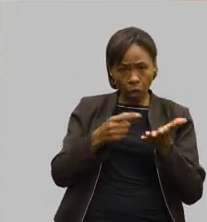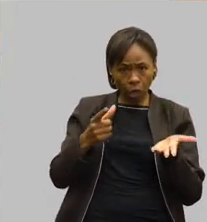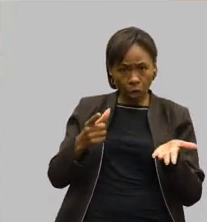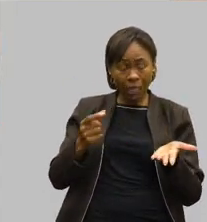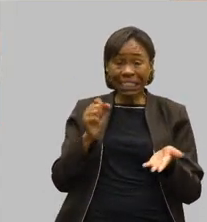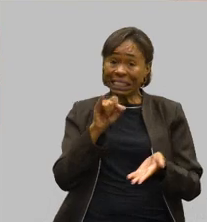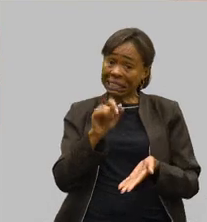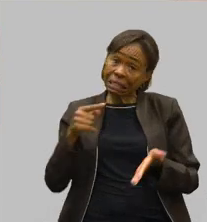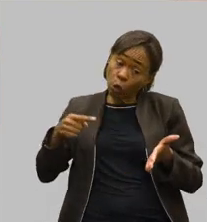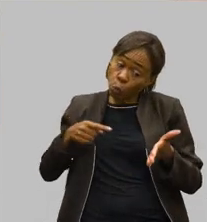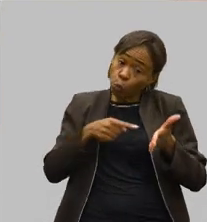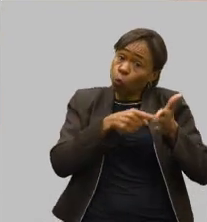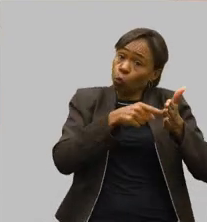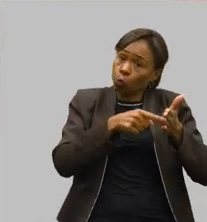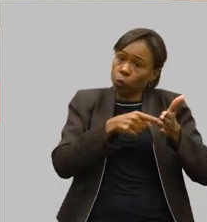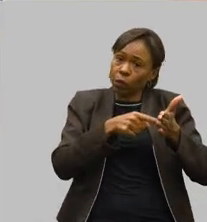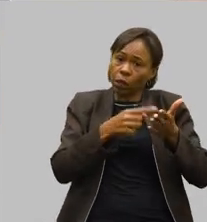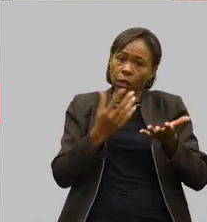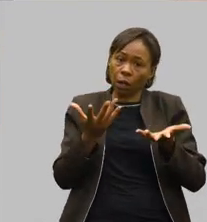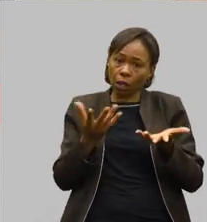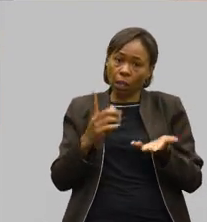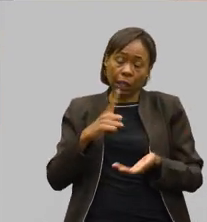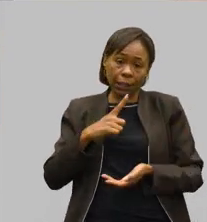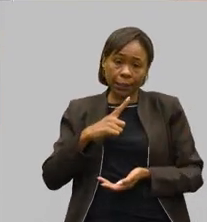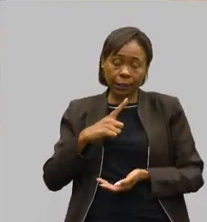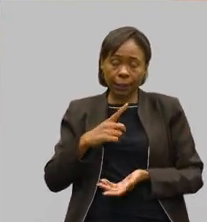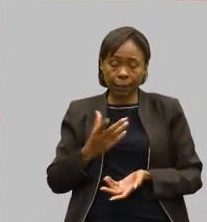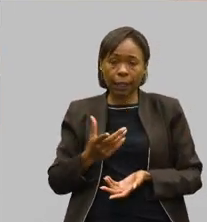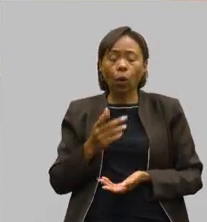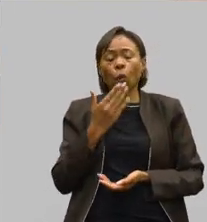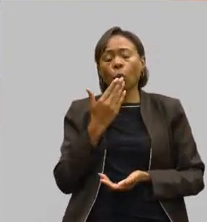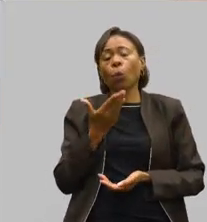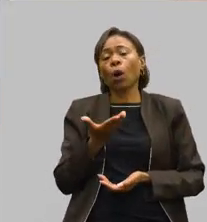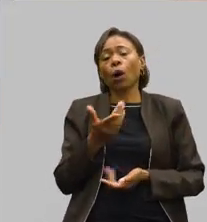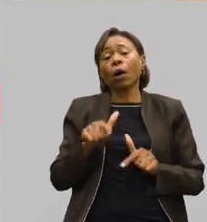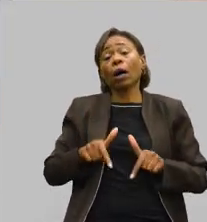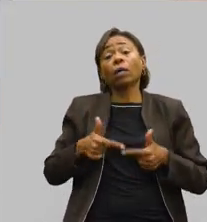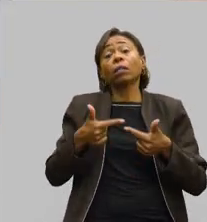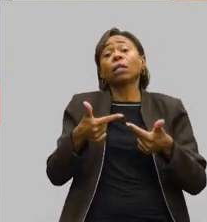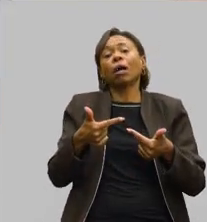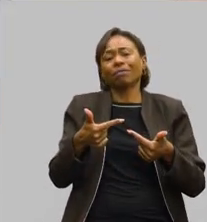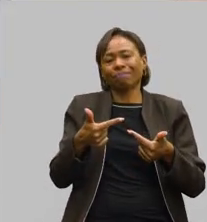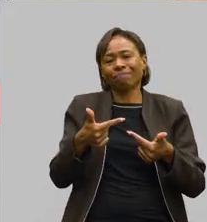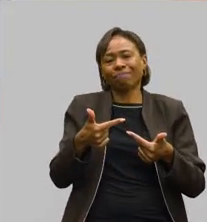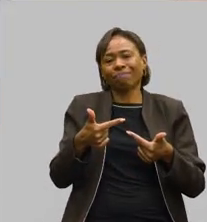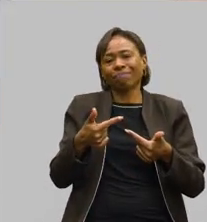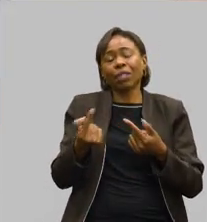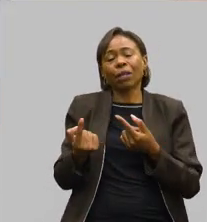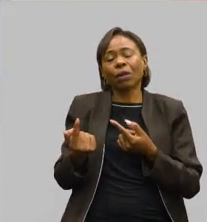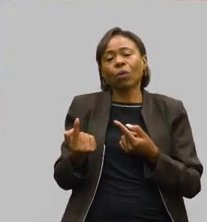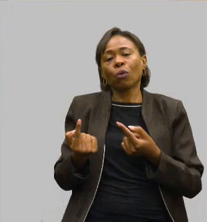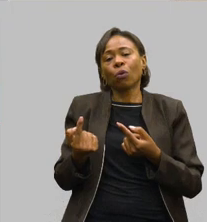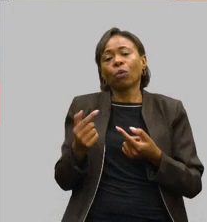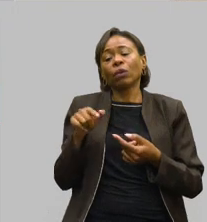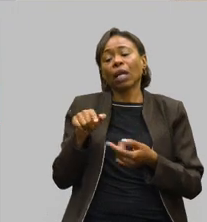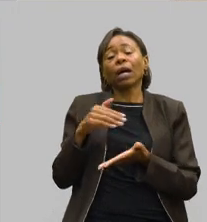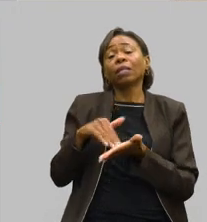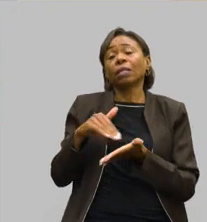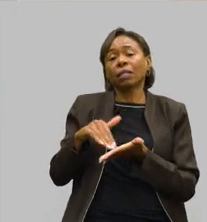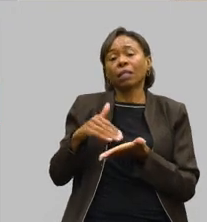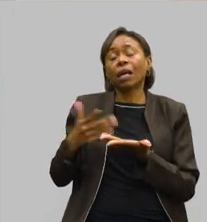se há, quando há denúncias, quais são as ações desempenhadas a partir da CEDES?